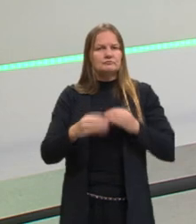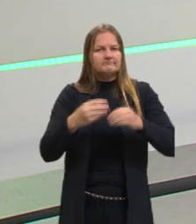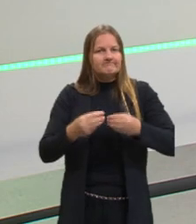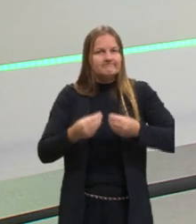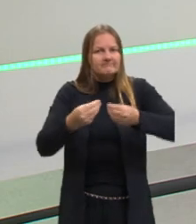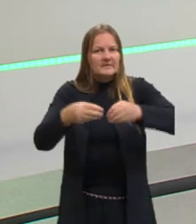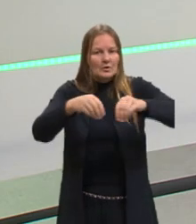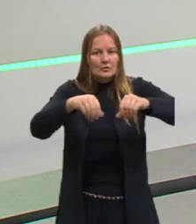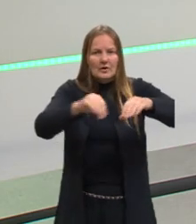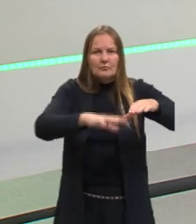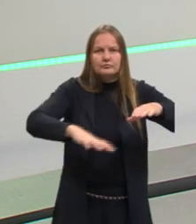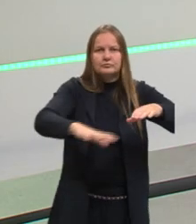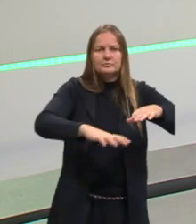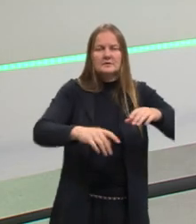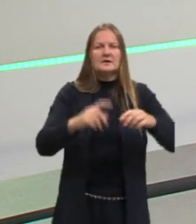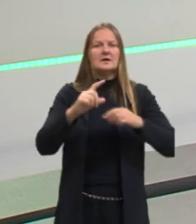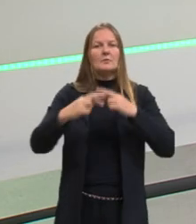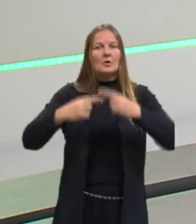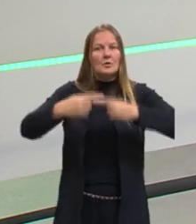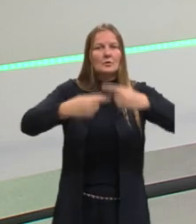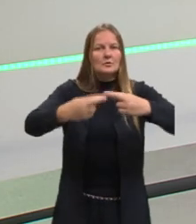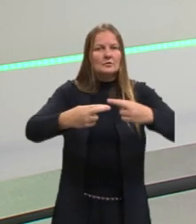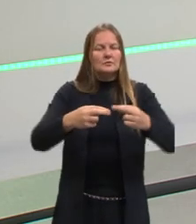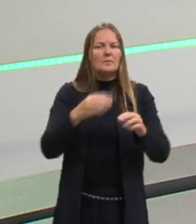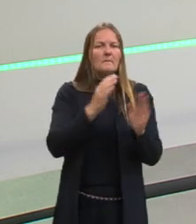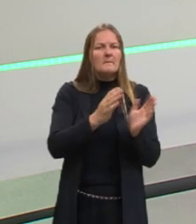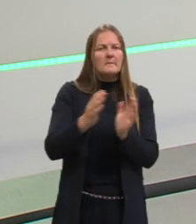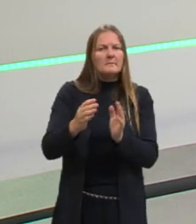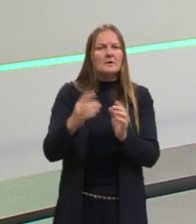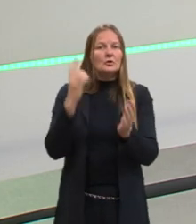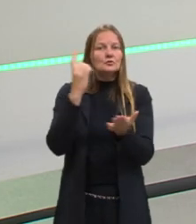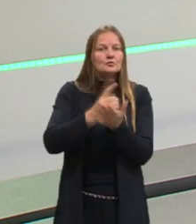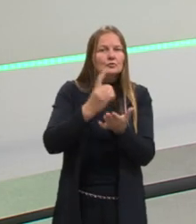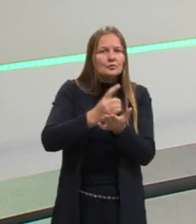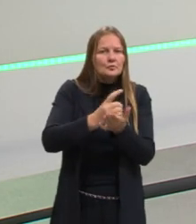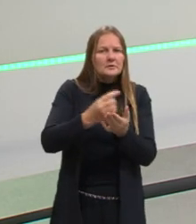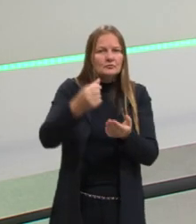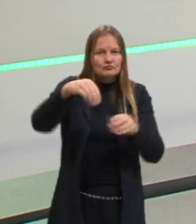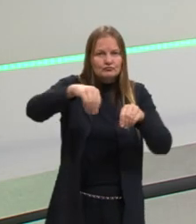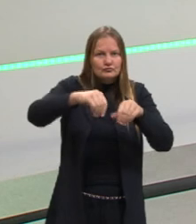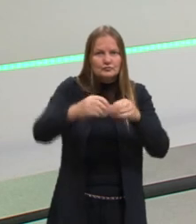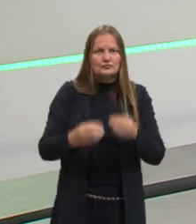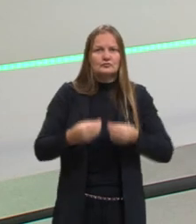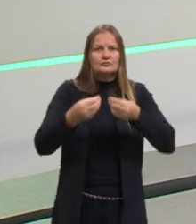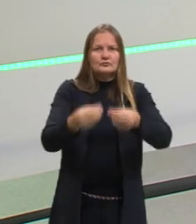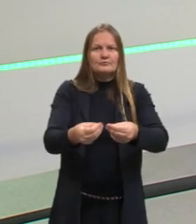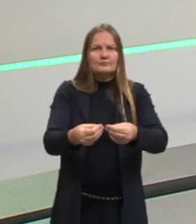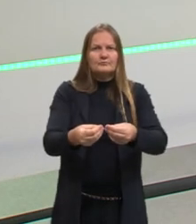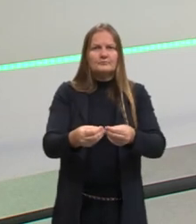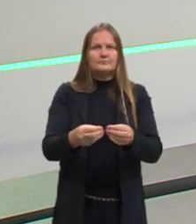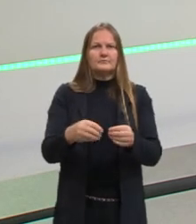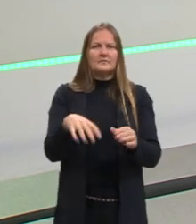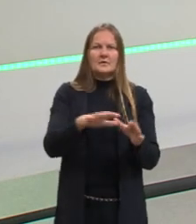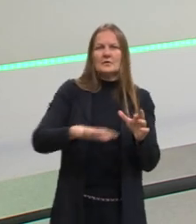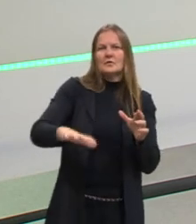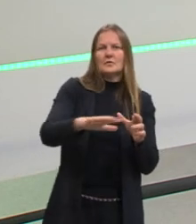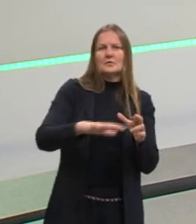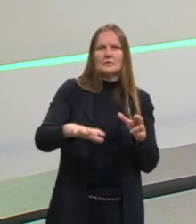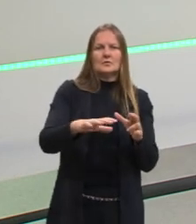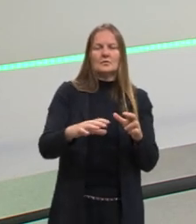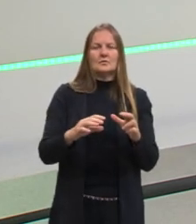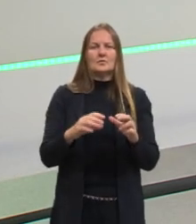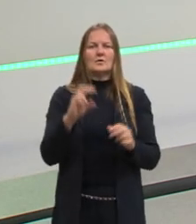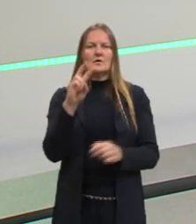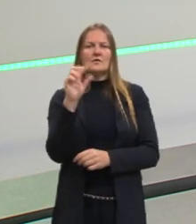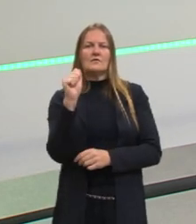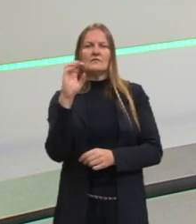historiadores, já no período renascentista, descobrem que o documento de doação de Constantino do território da Igreja do Vaticano,